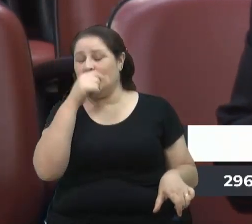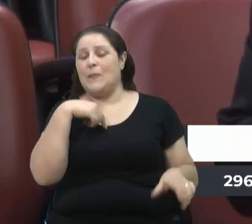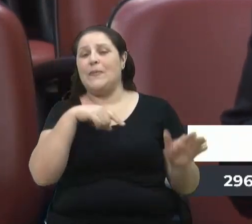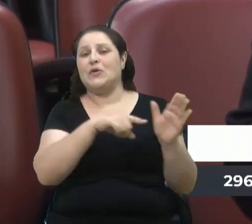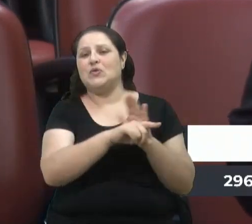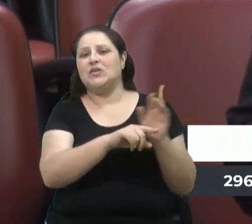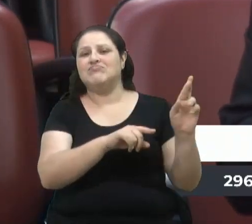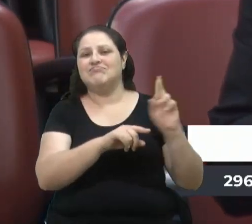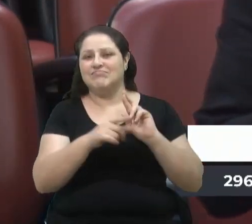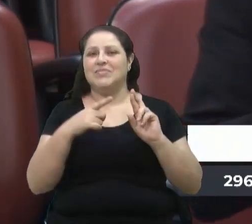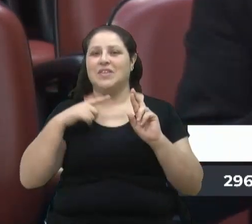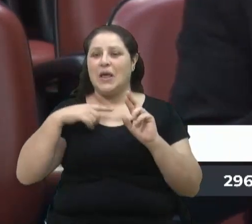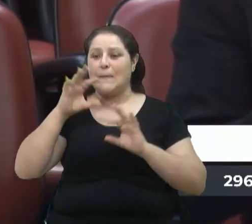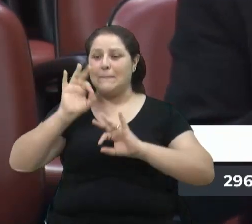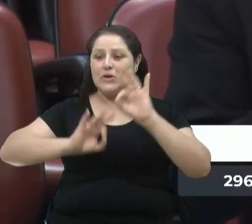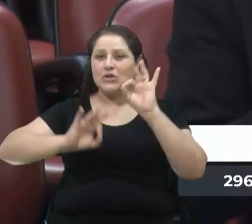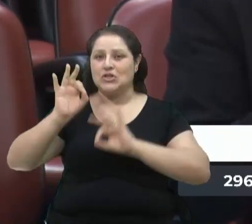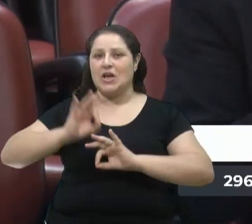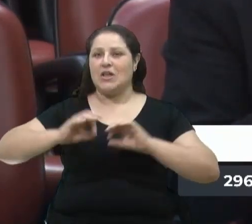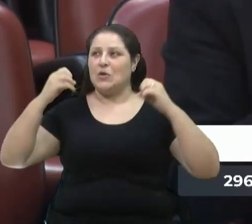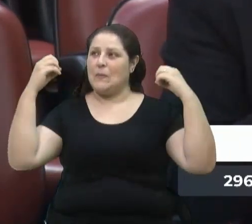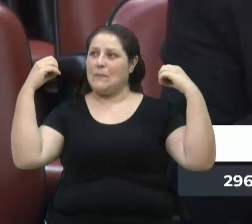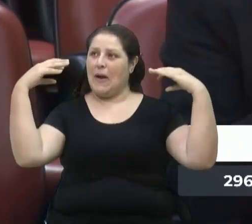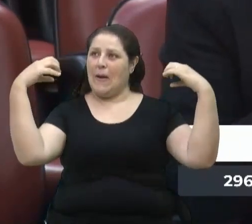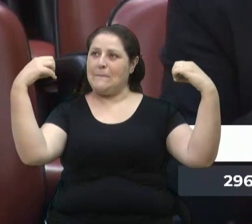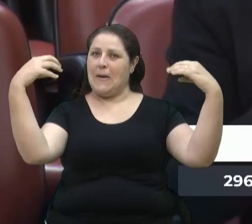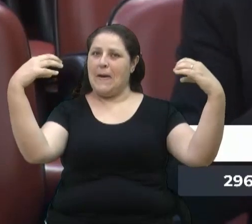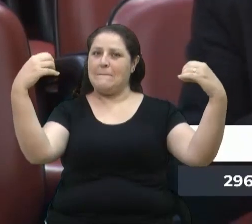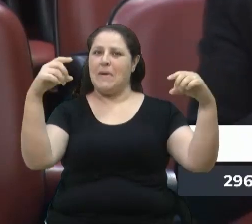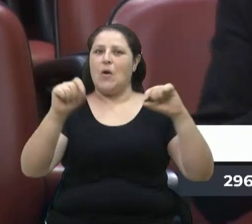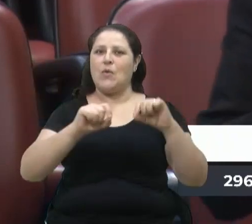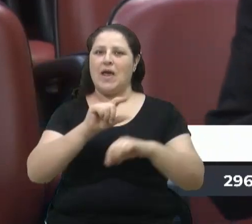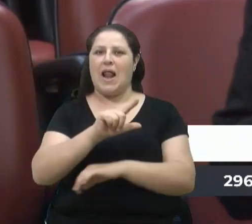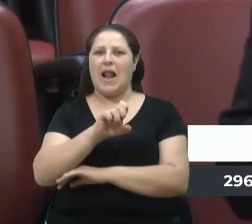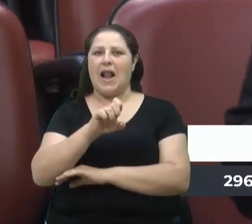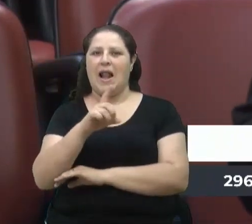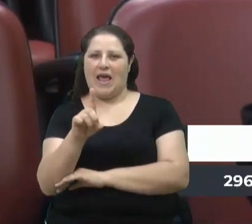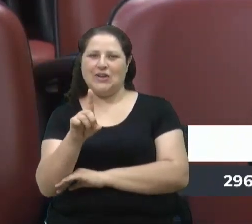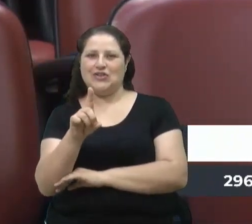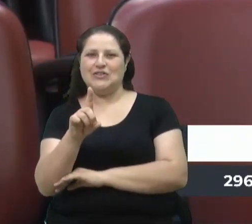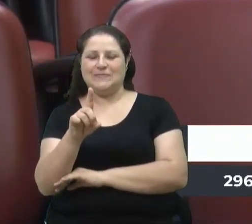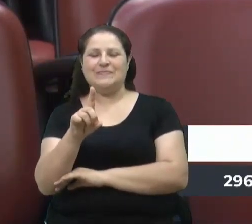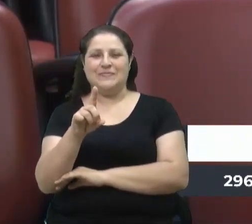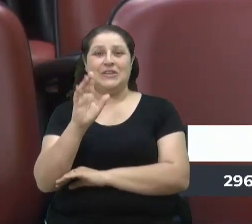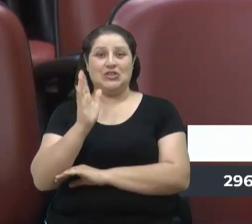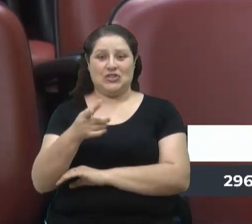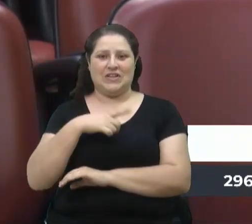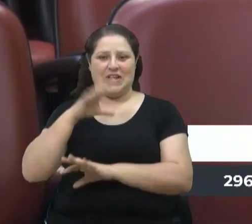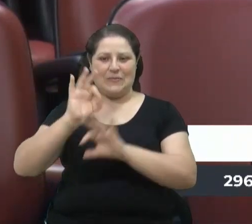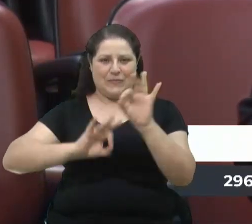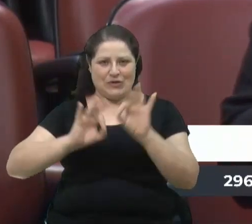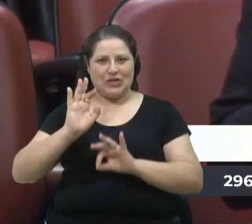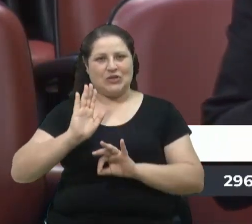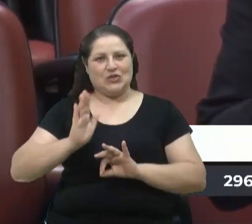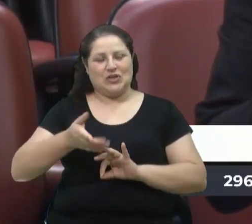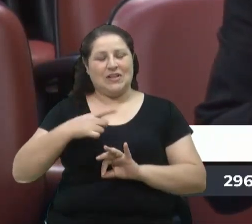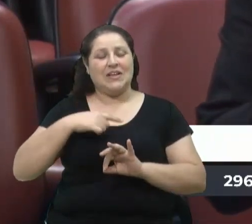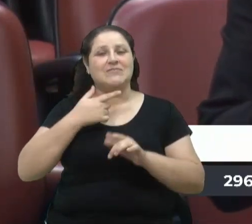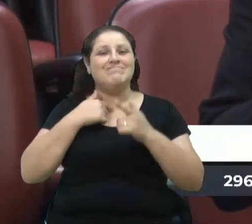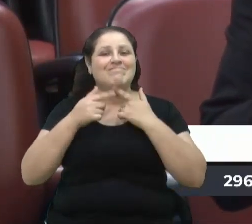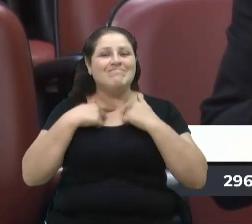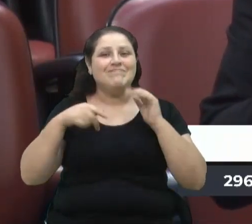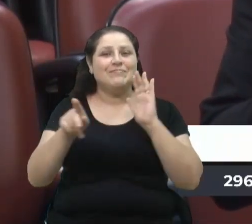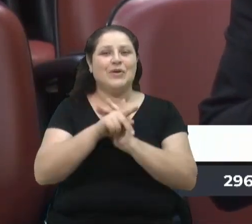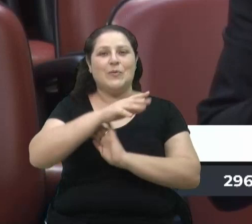de iluminação de LED na BX116. Então, já tem esse projeto, já tem esse anseio do nosso